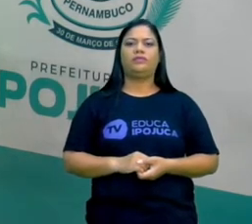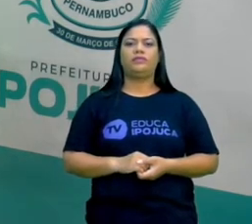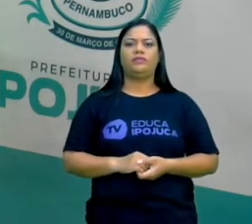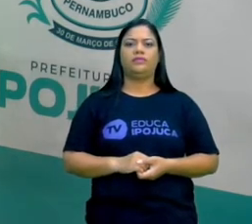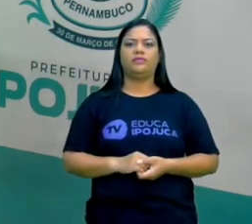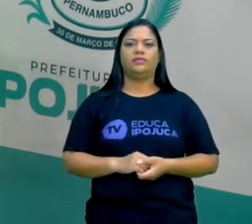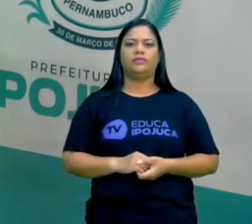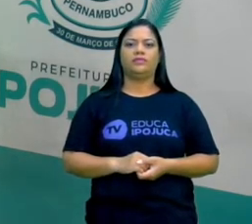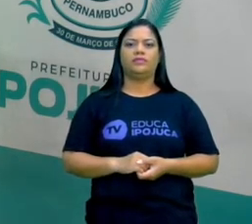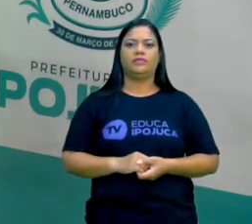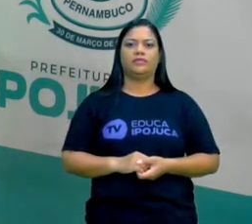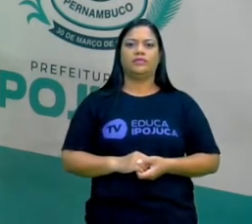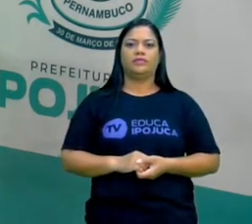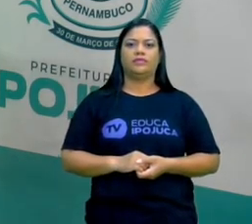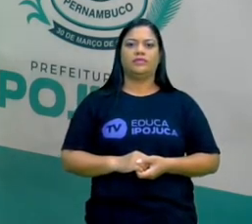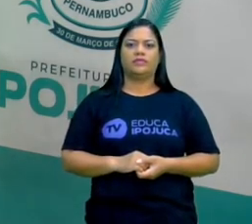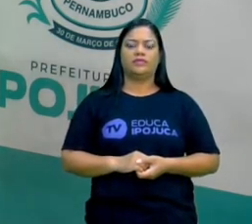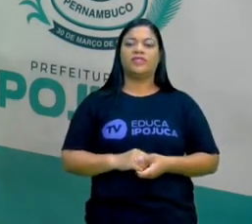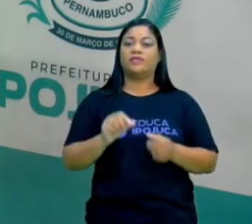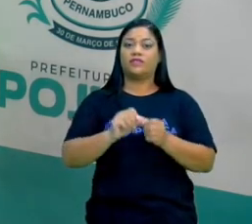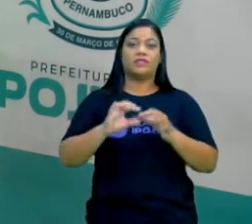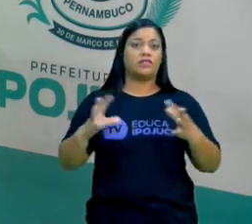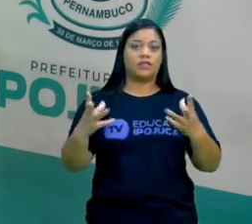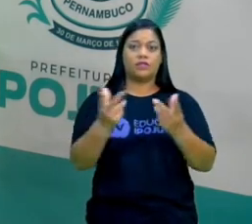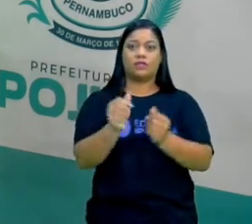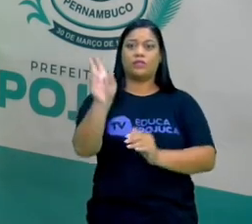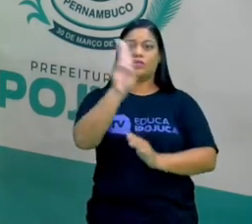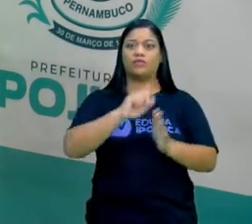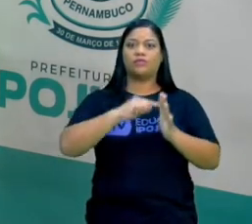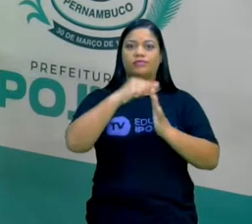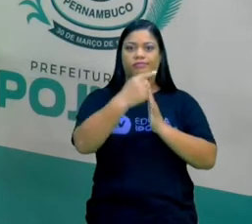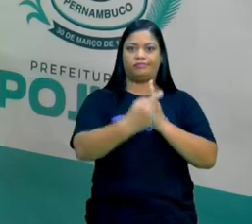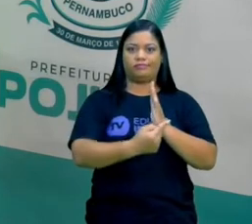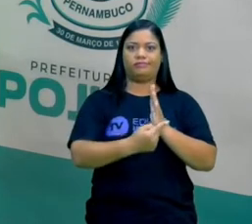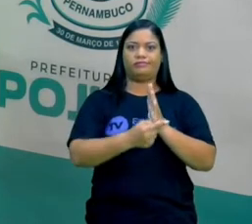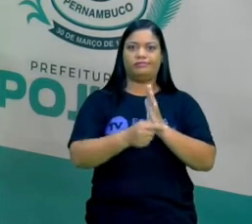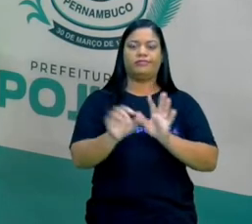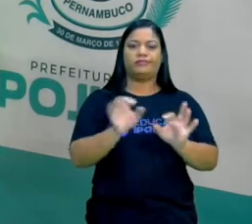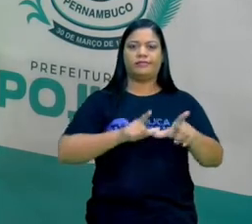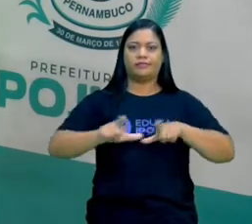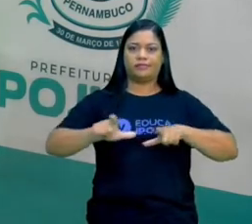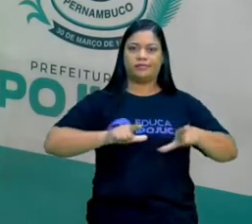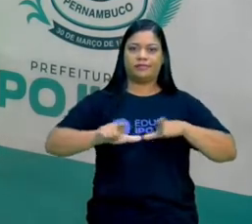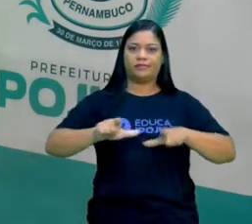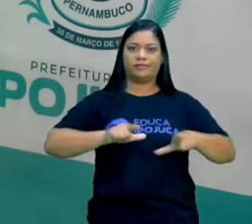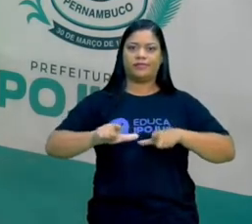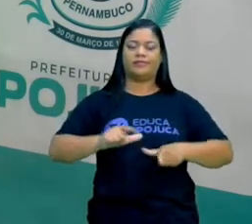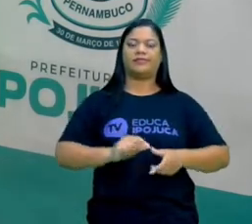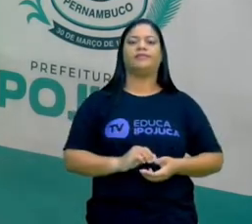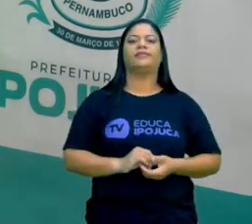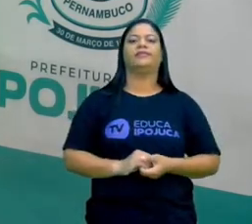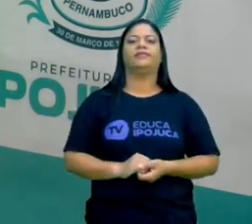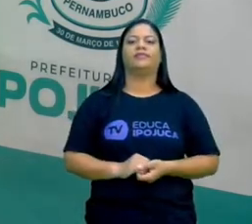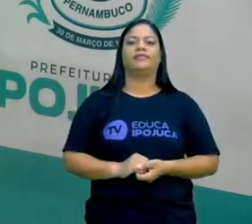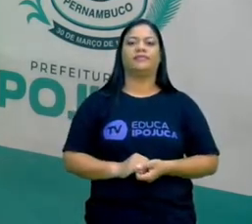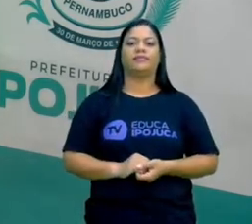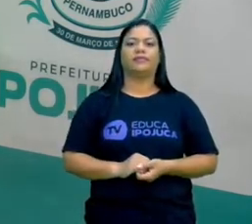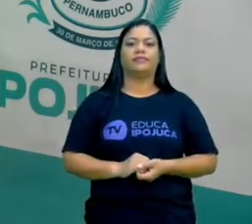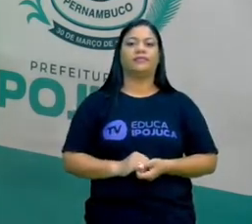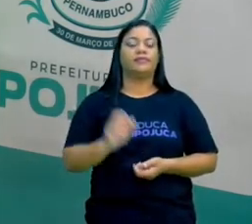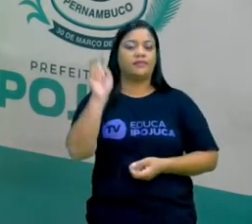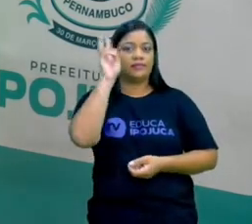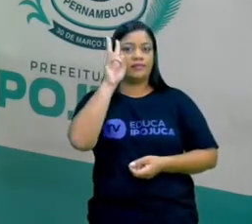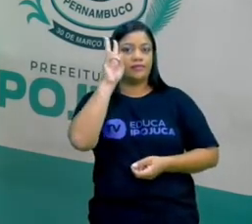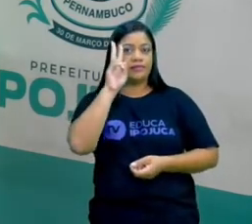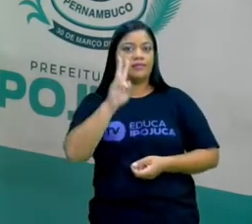mecanização deles era bem manual, né? Eles faziam a cana manual. Aí também vale lembrar